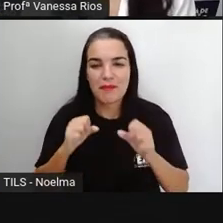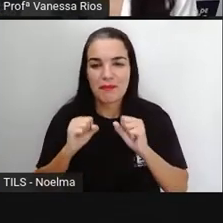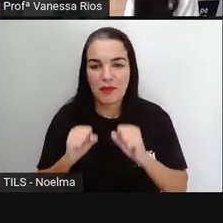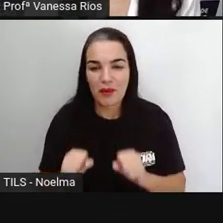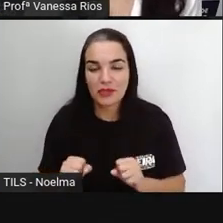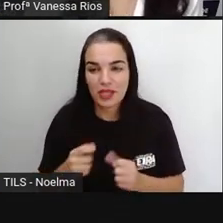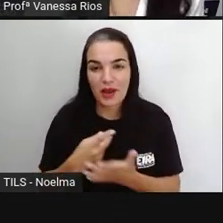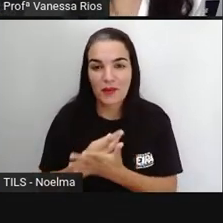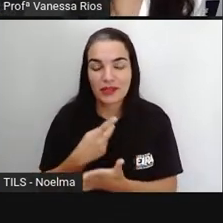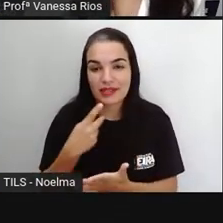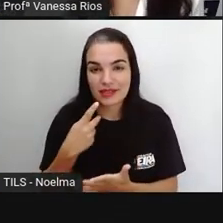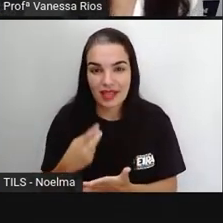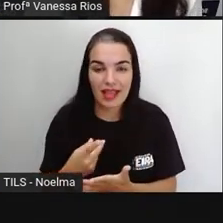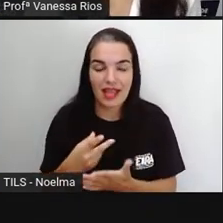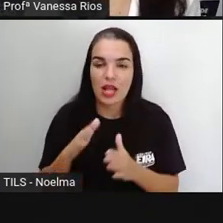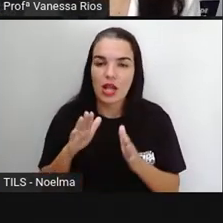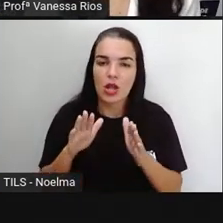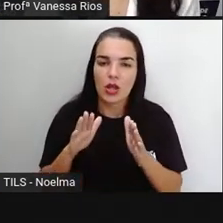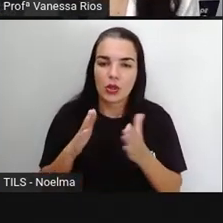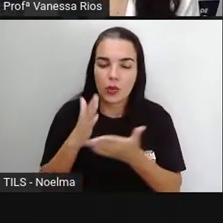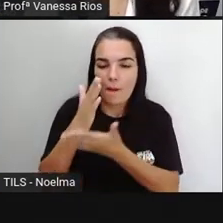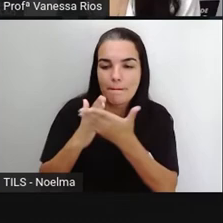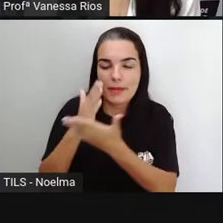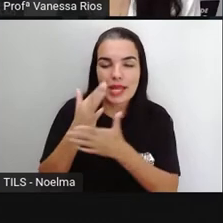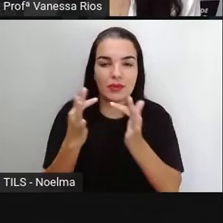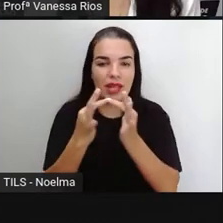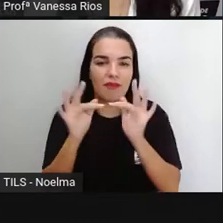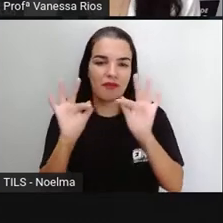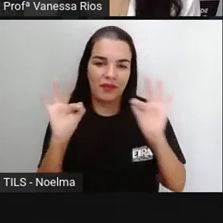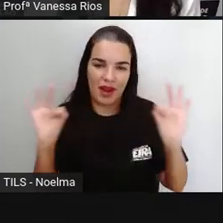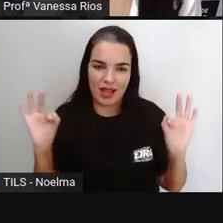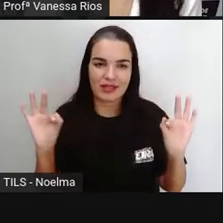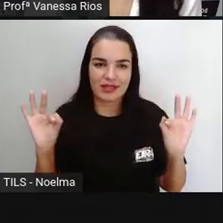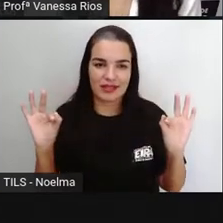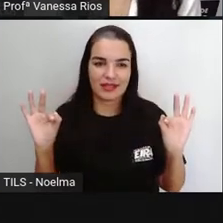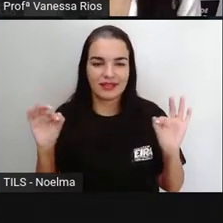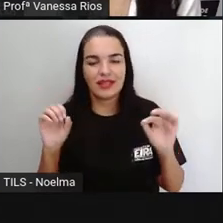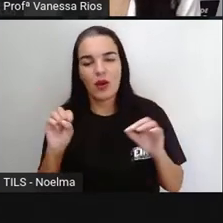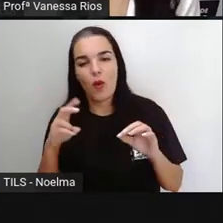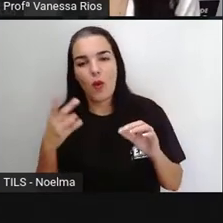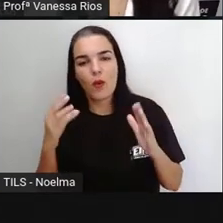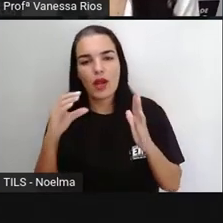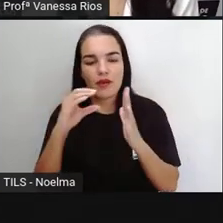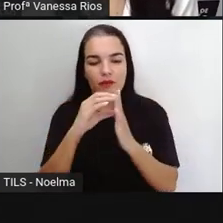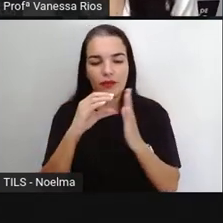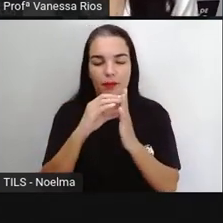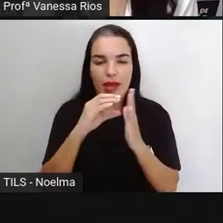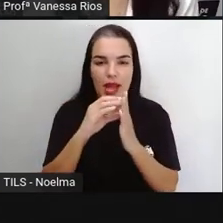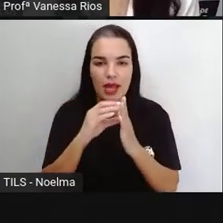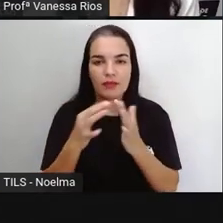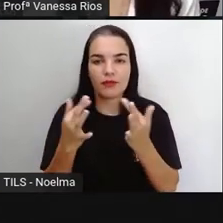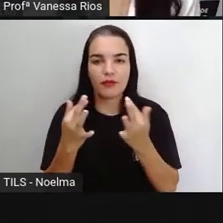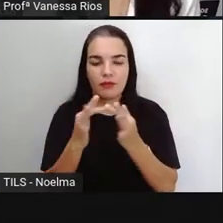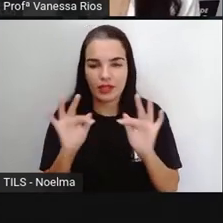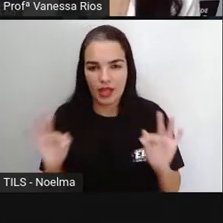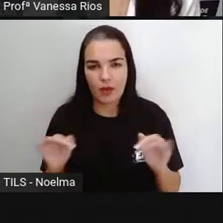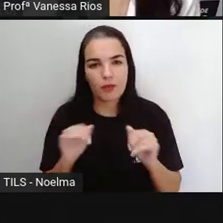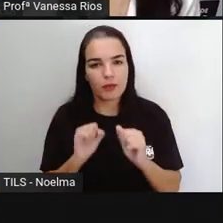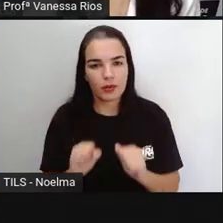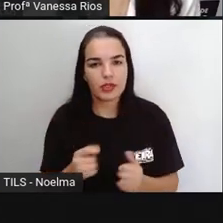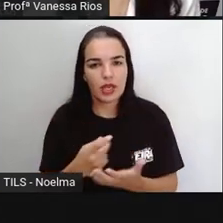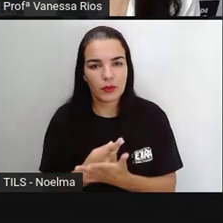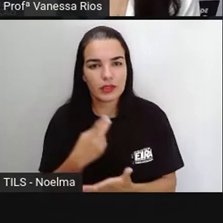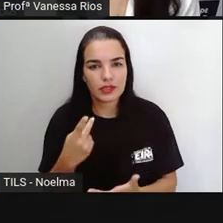afirmativa, uma frase negativa, finalizando o próprio parágrafo, então ele é utilizado no decorrer de todo o texto.